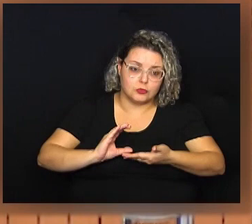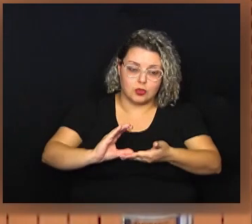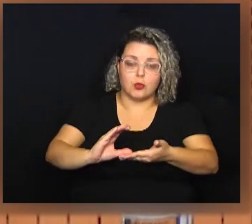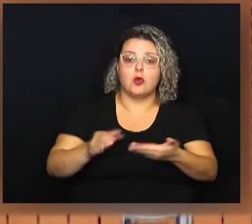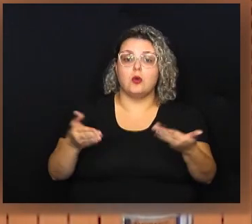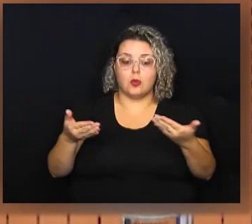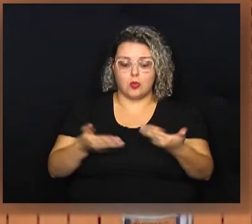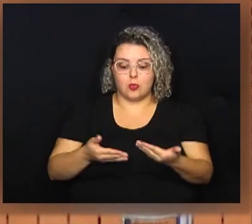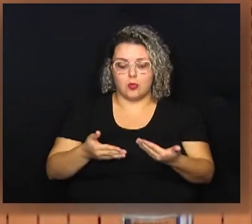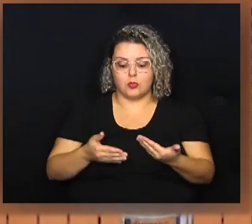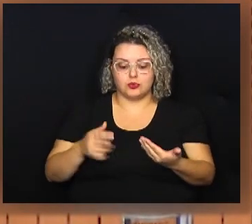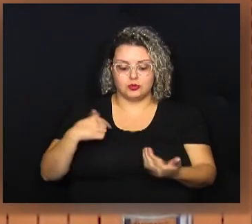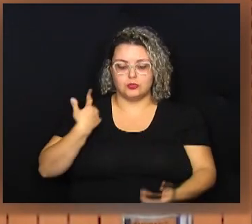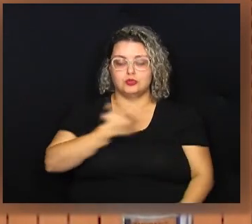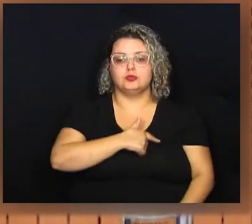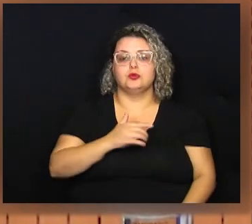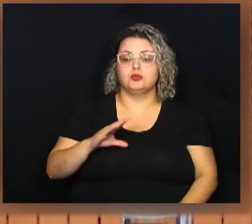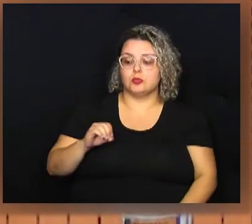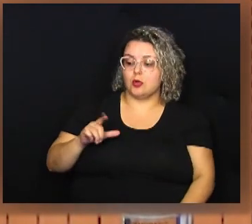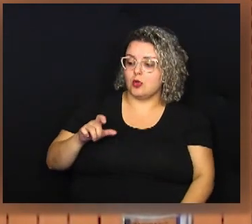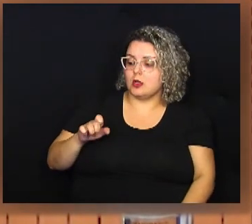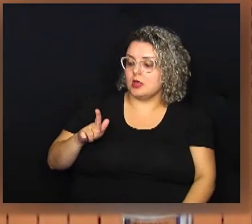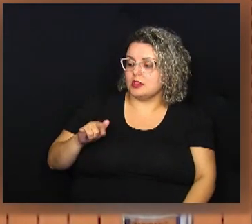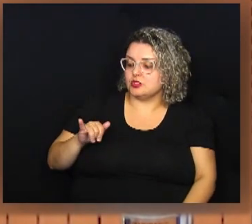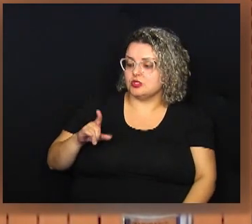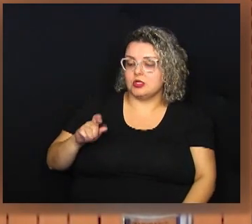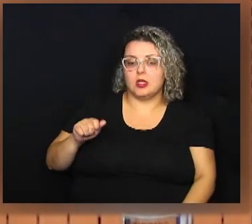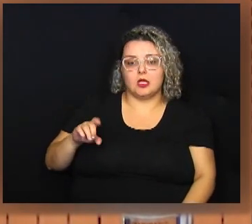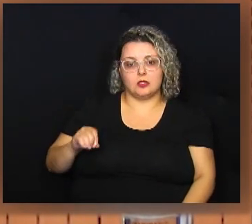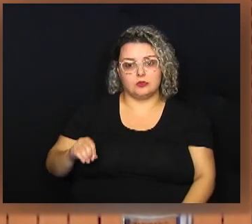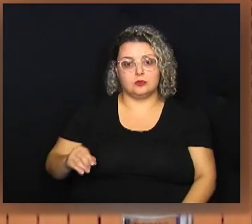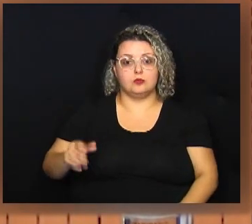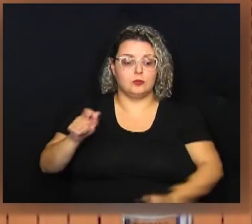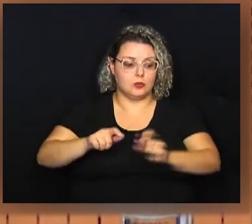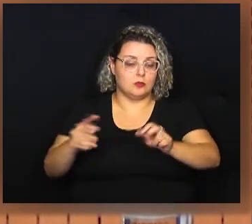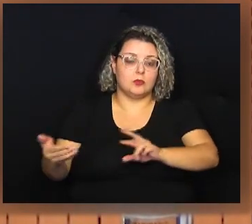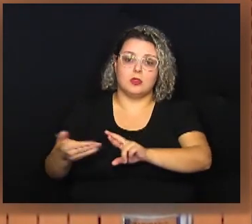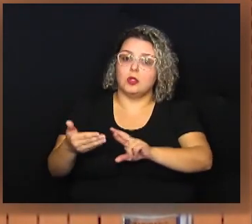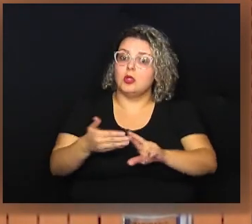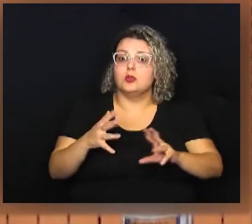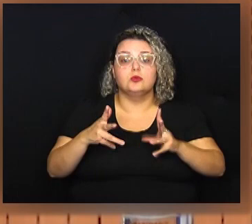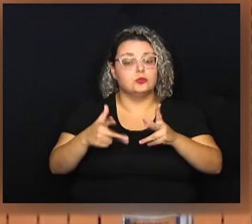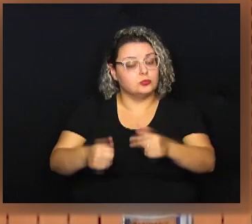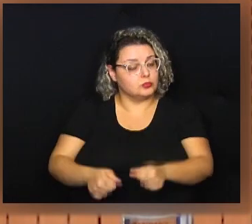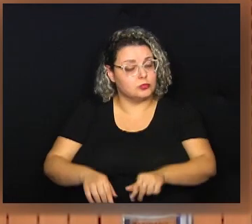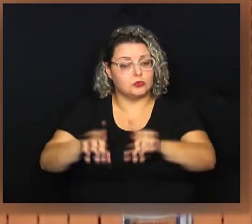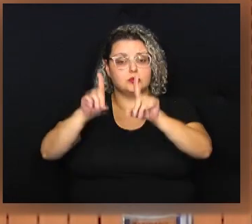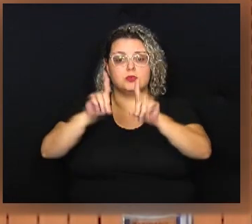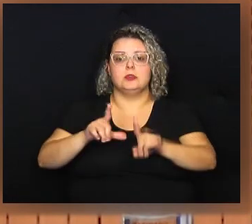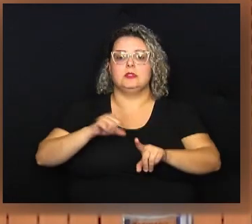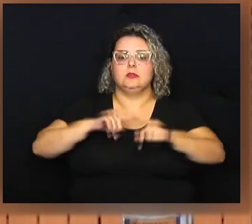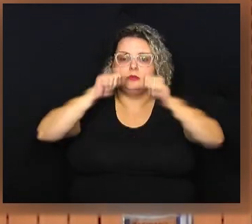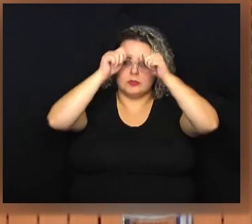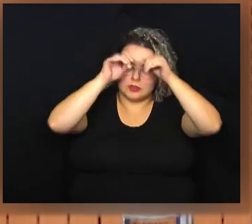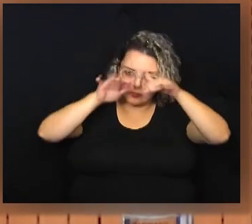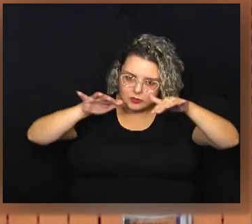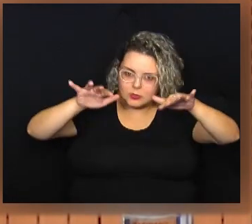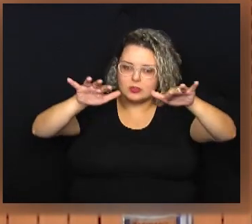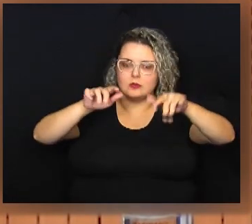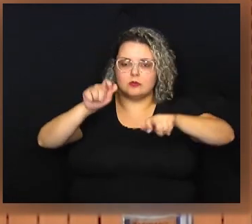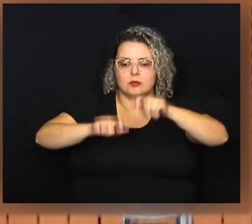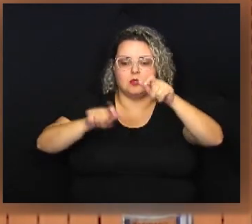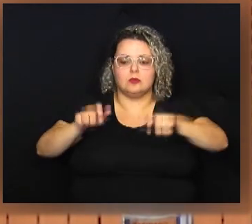Conselho. Hoje, o nosso colegiado é composto por pessoas que representam todas as deficiências. Nós temos autistas,